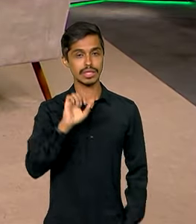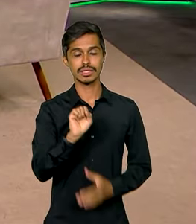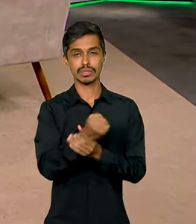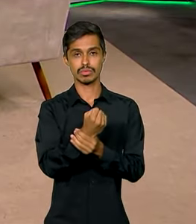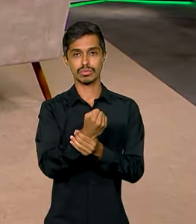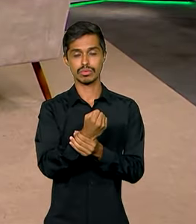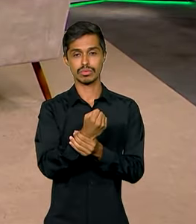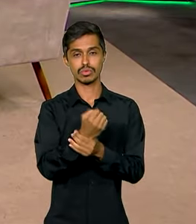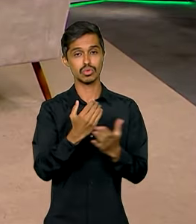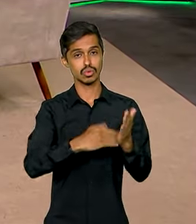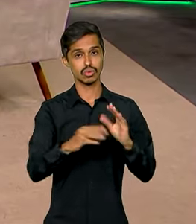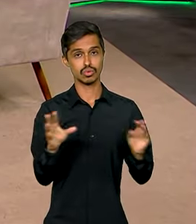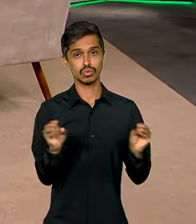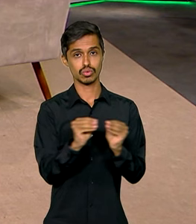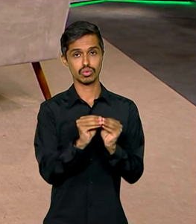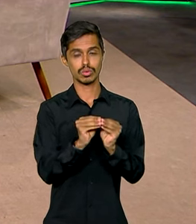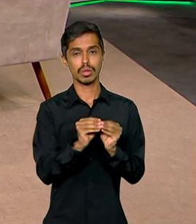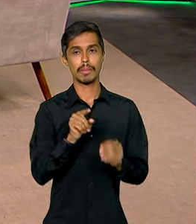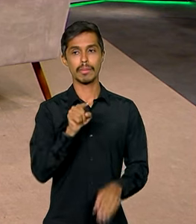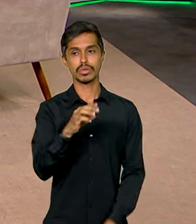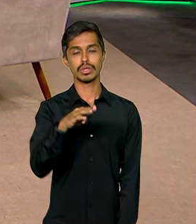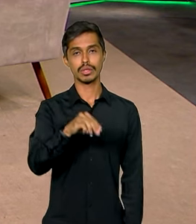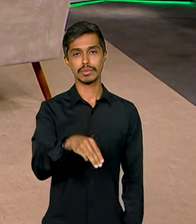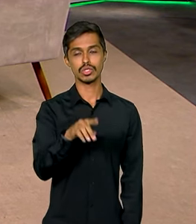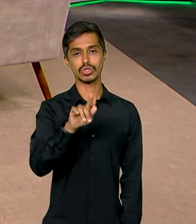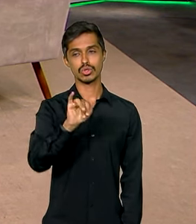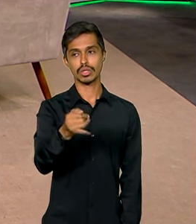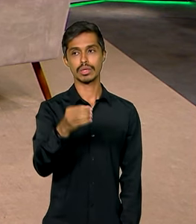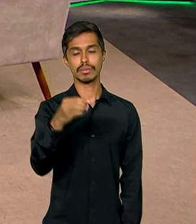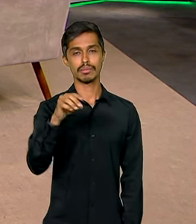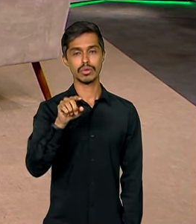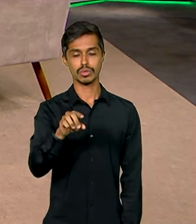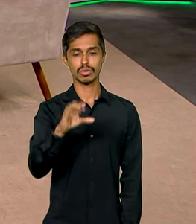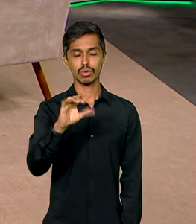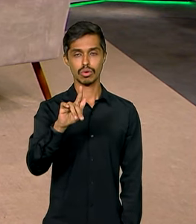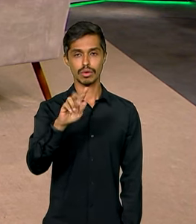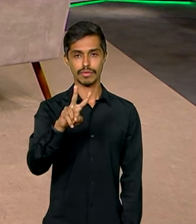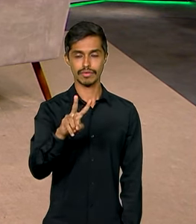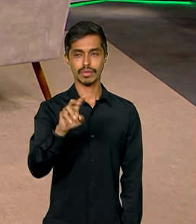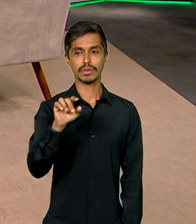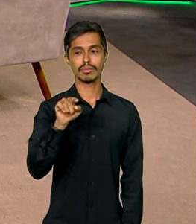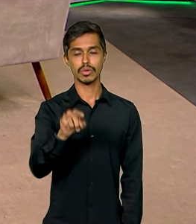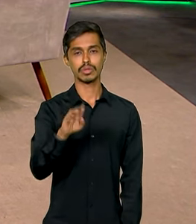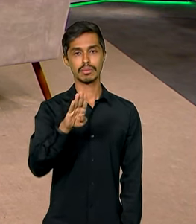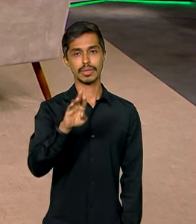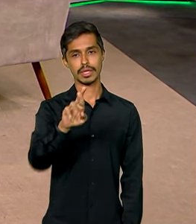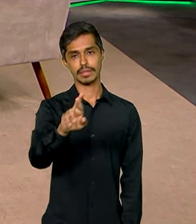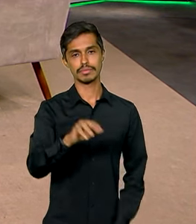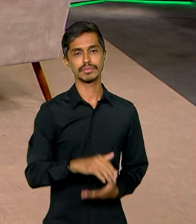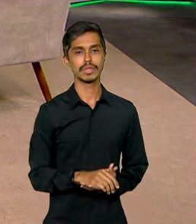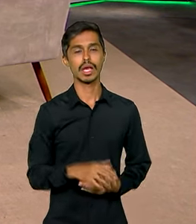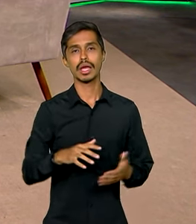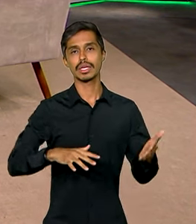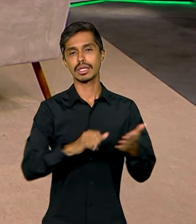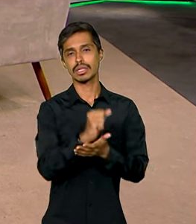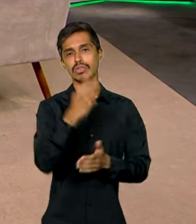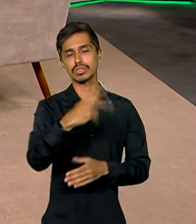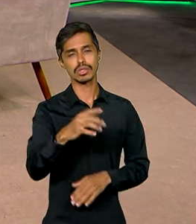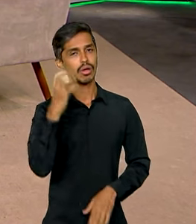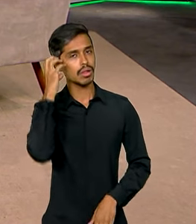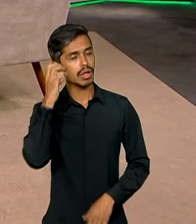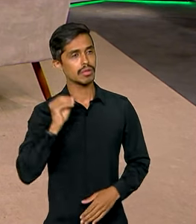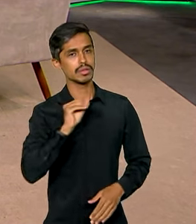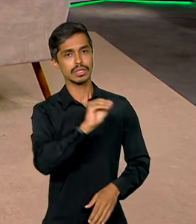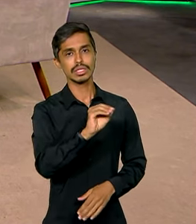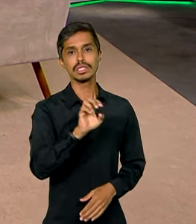.mj.gov.br. Você entra lá, cadastra o seu telefone. Se você